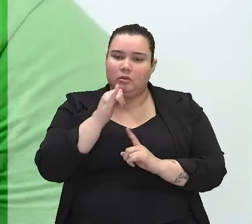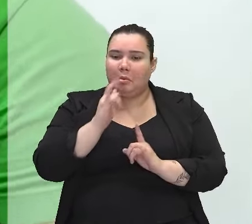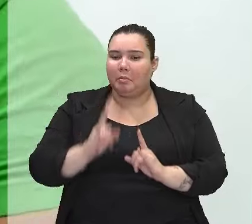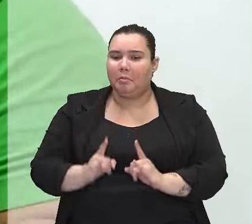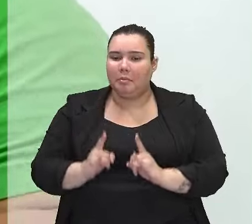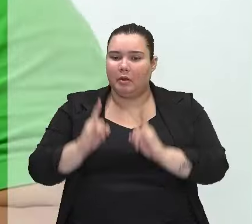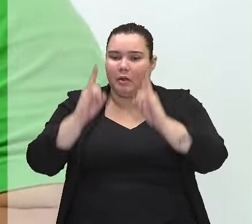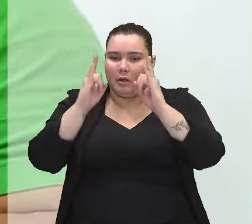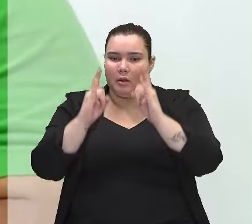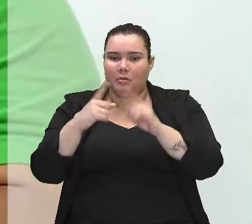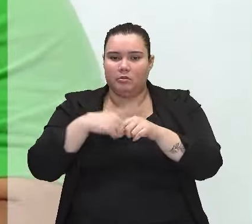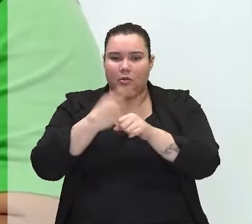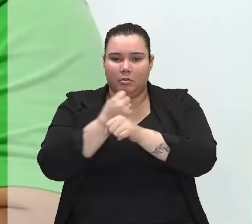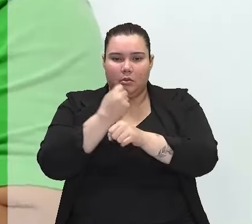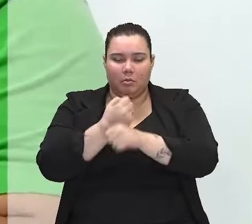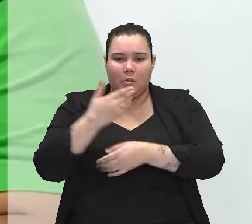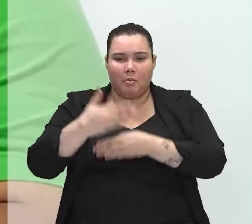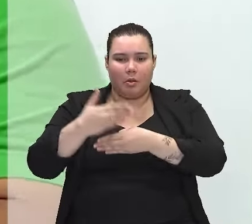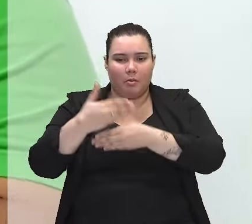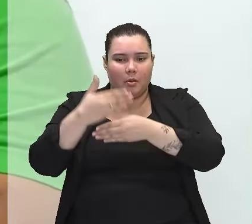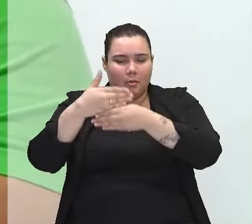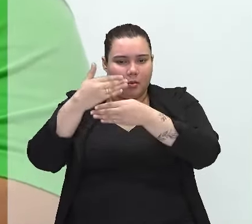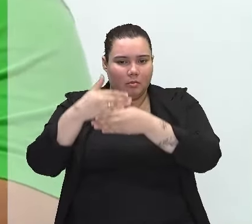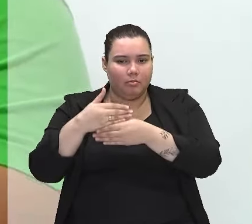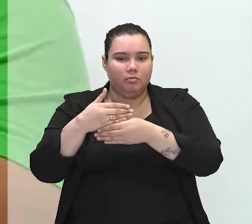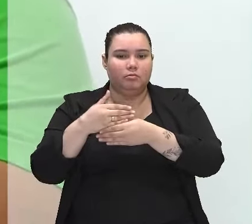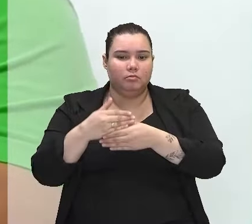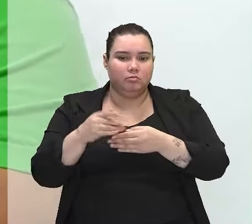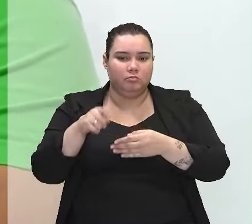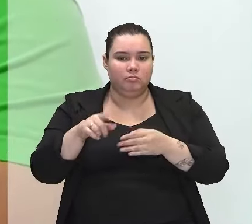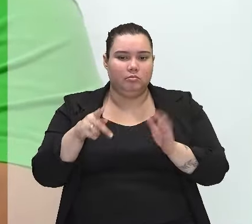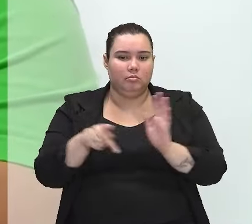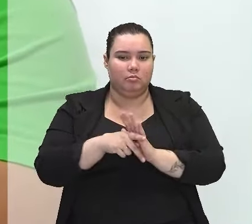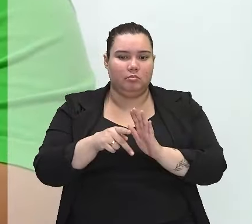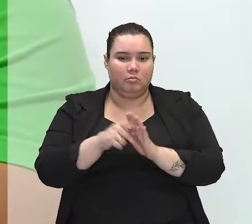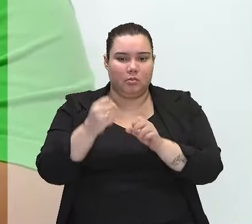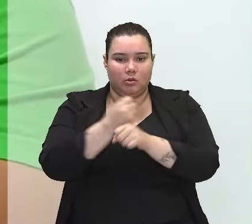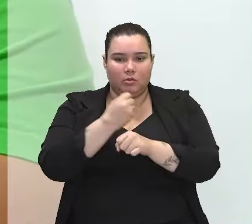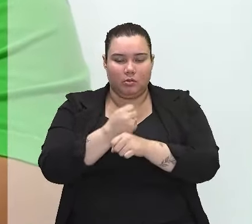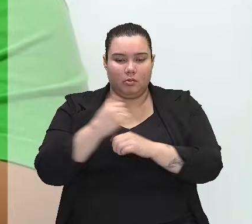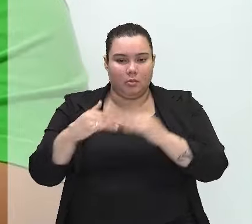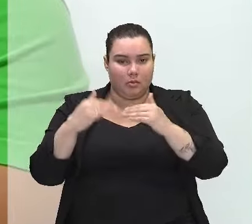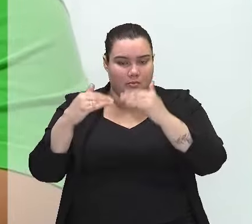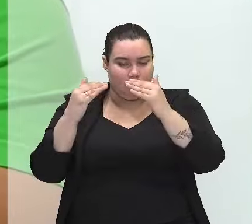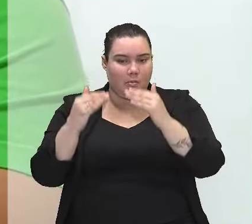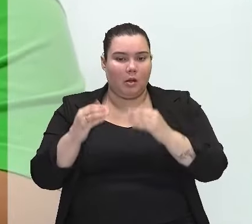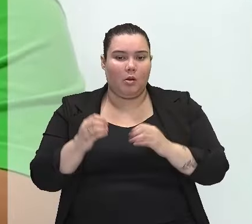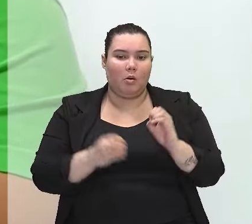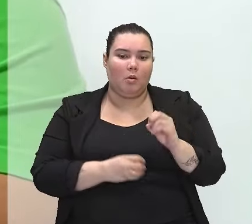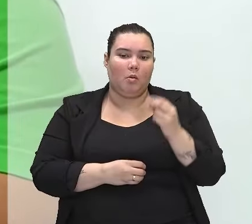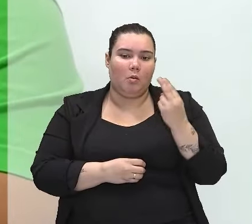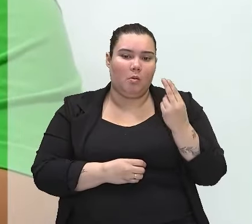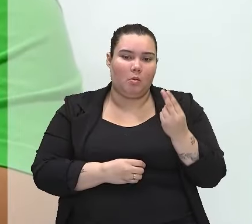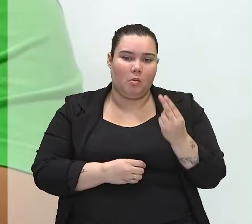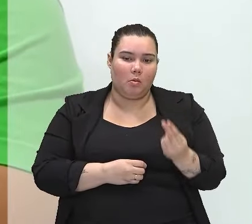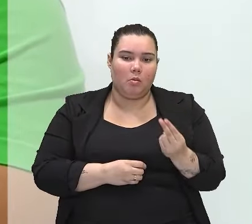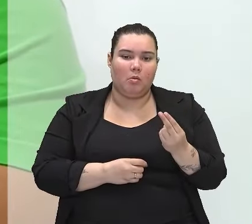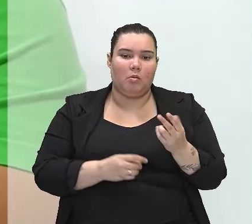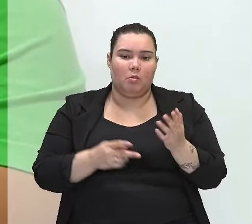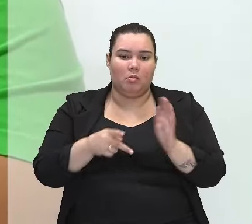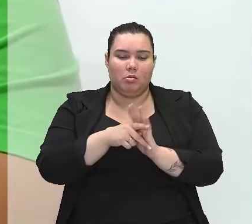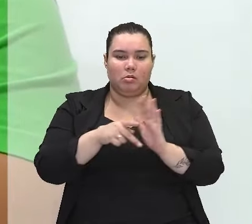você junta os materiais ali, tijolo por tijolo, cimento, vários materiais, e você constrói algo, né? Ou pode ser uma construção de um terço,